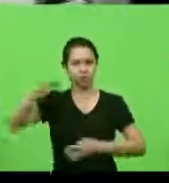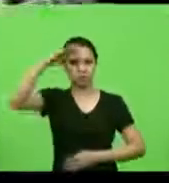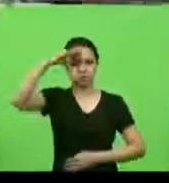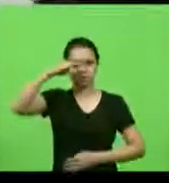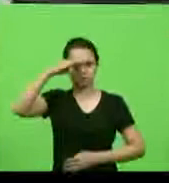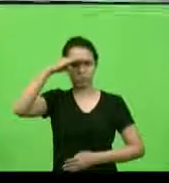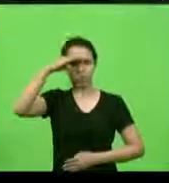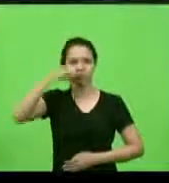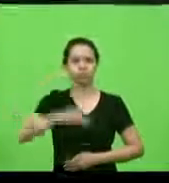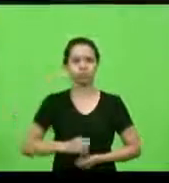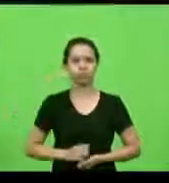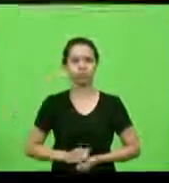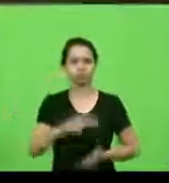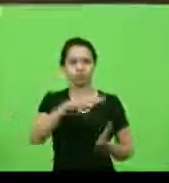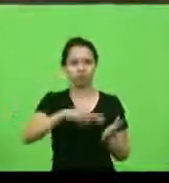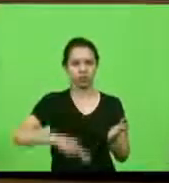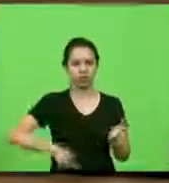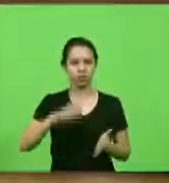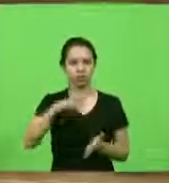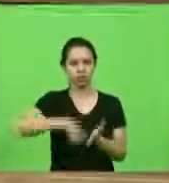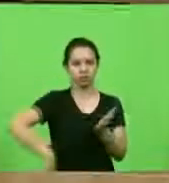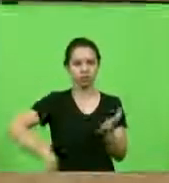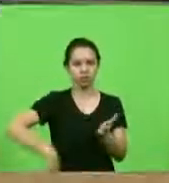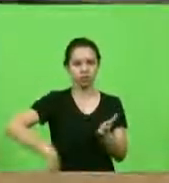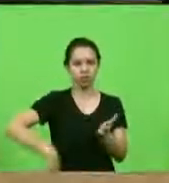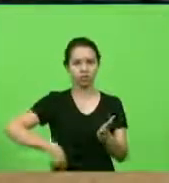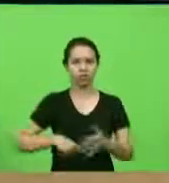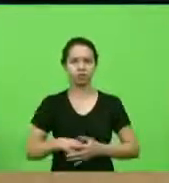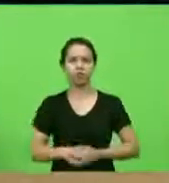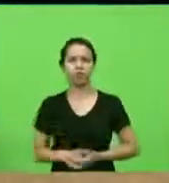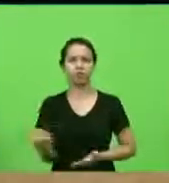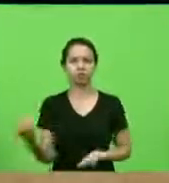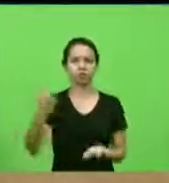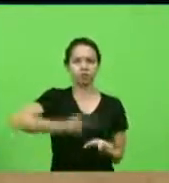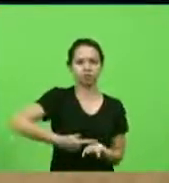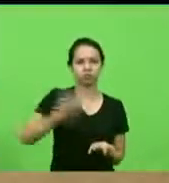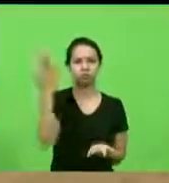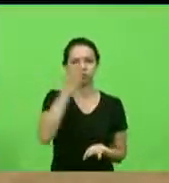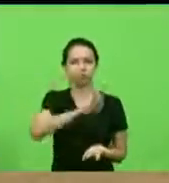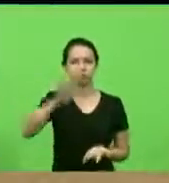que proceda a assinatura do termo de compromisso de posse.